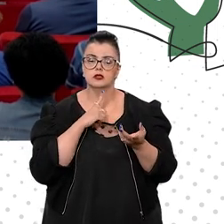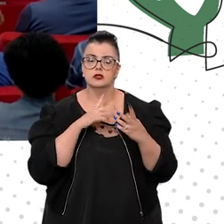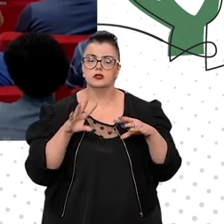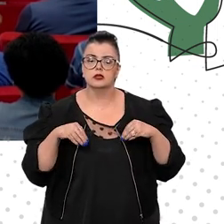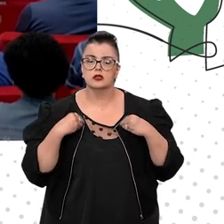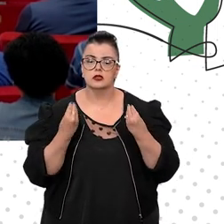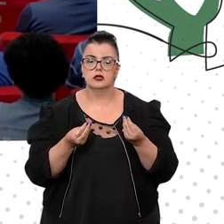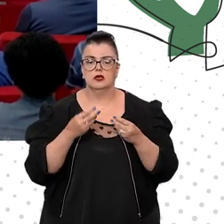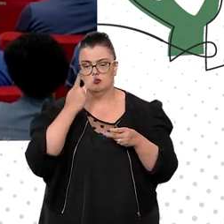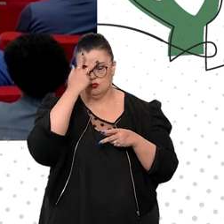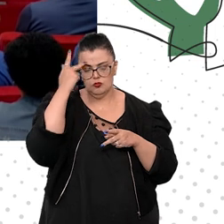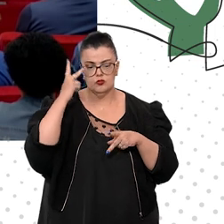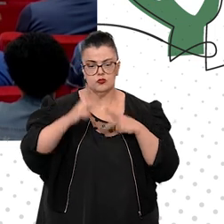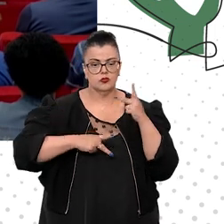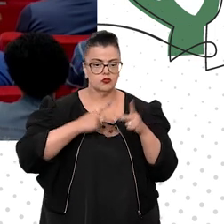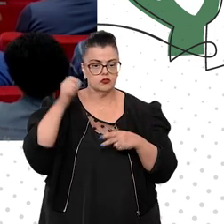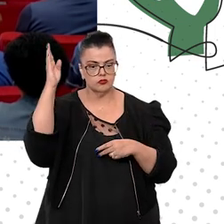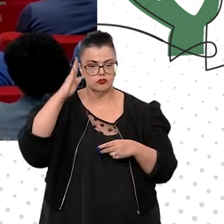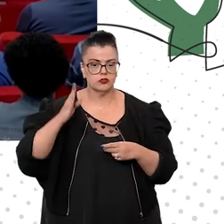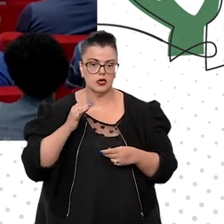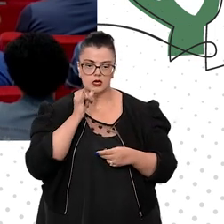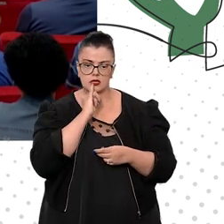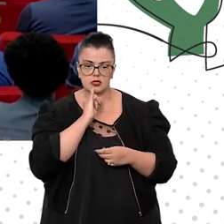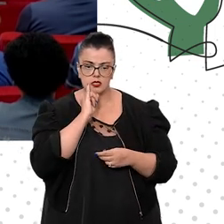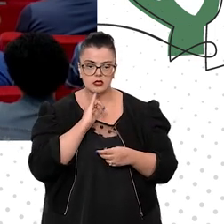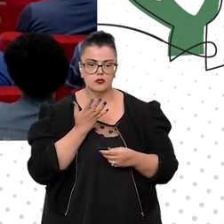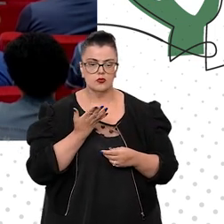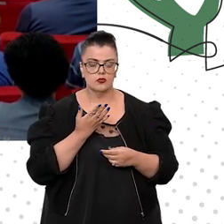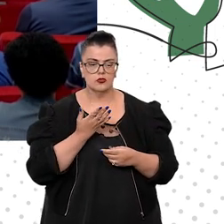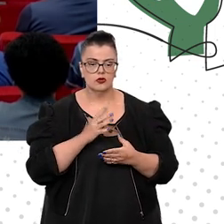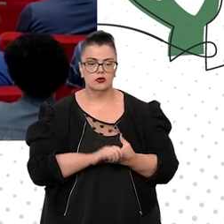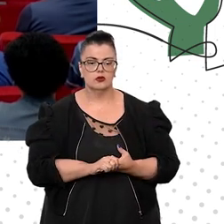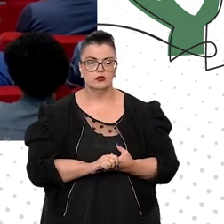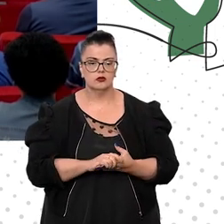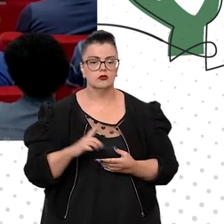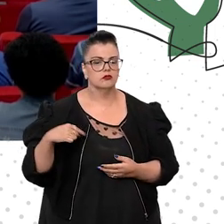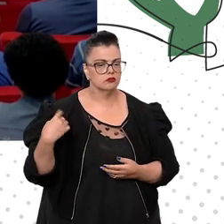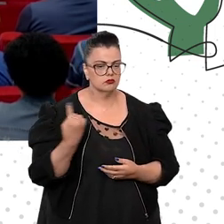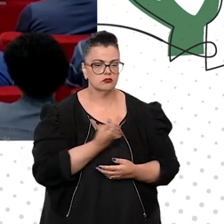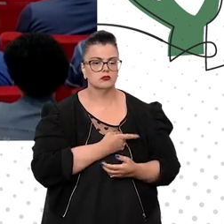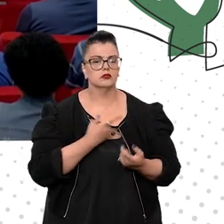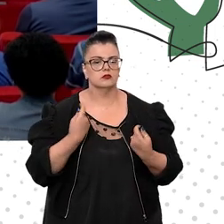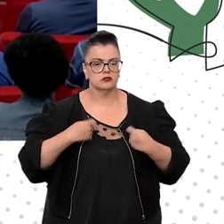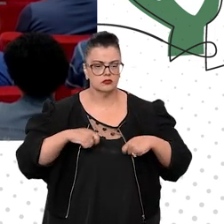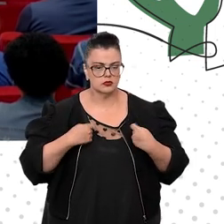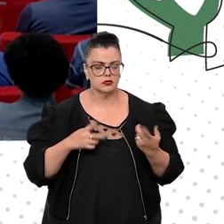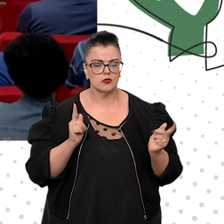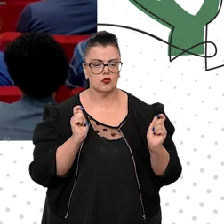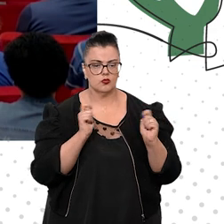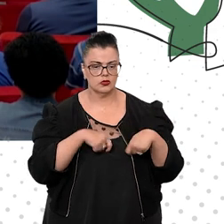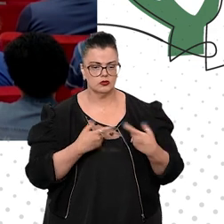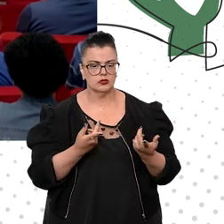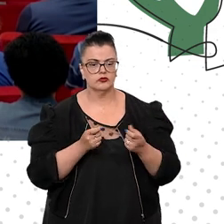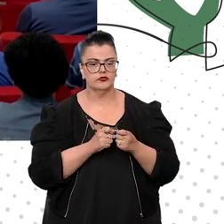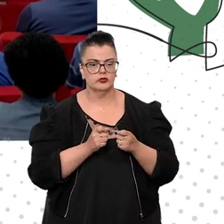população brasileira um exemplo de que não apenas nós devemos fazer, mas que é possível fazer.